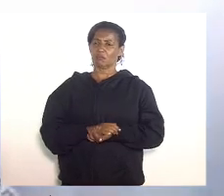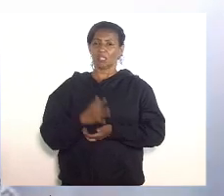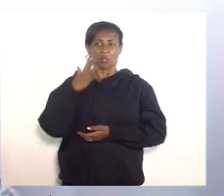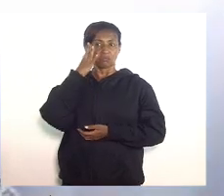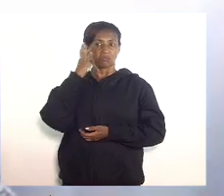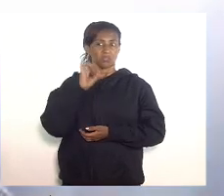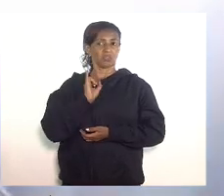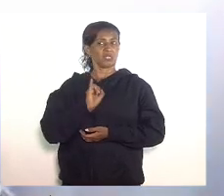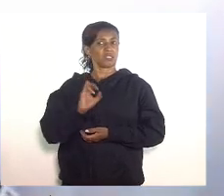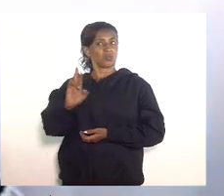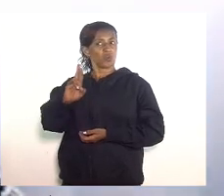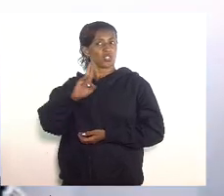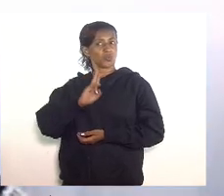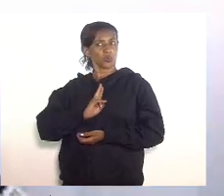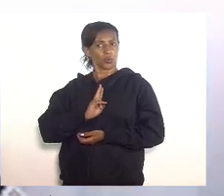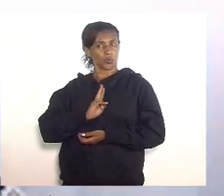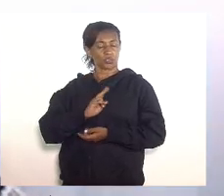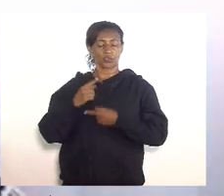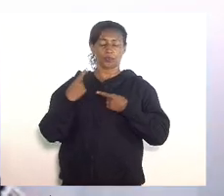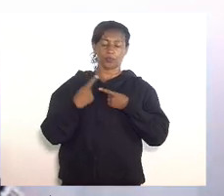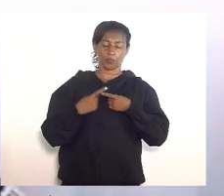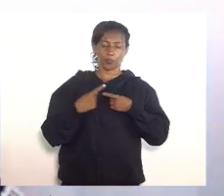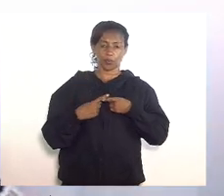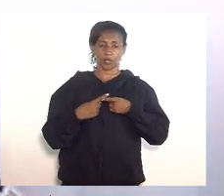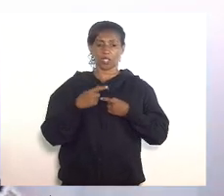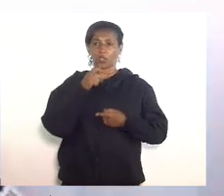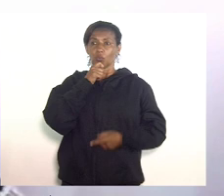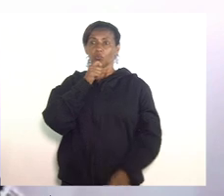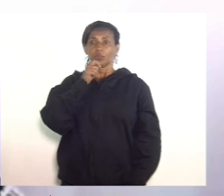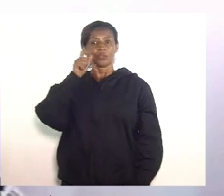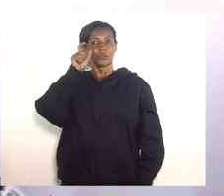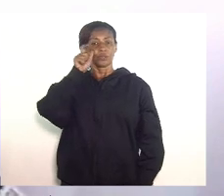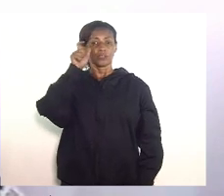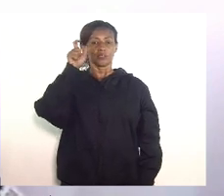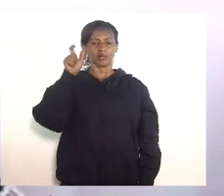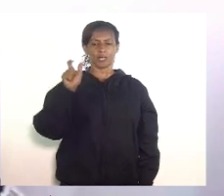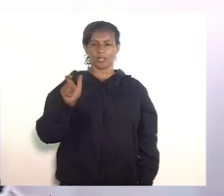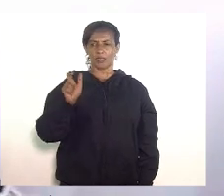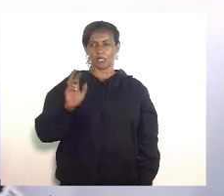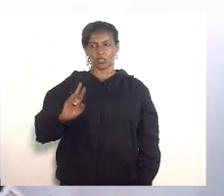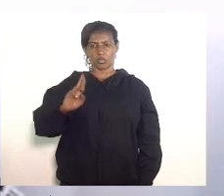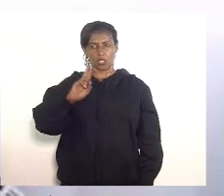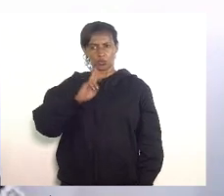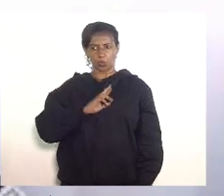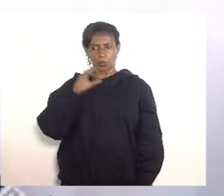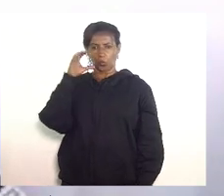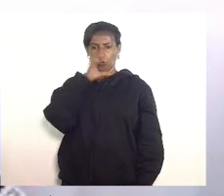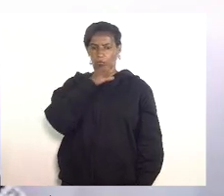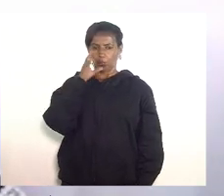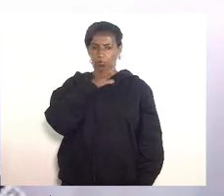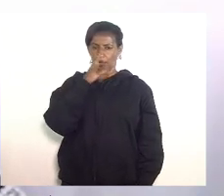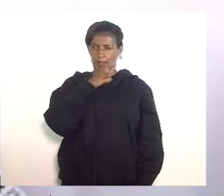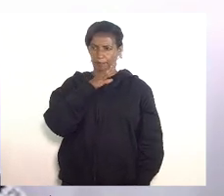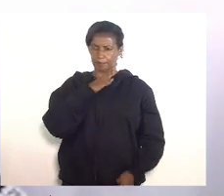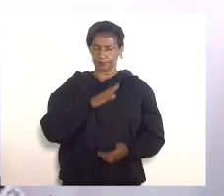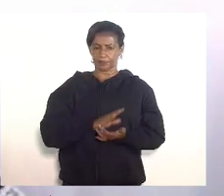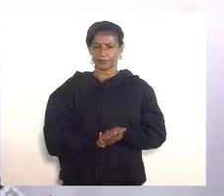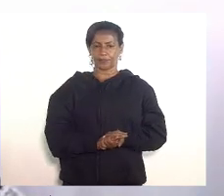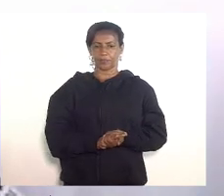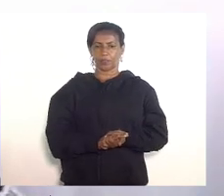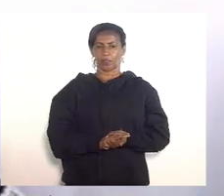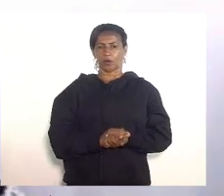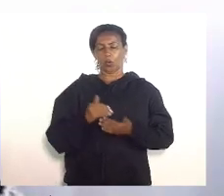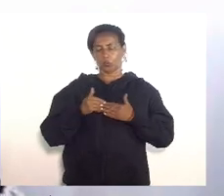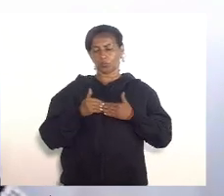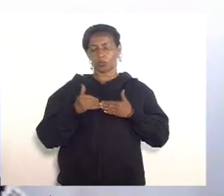se não responde porque não há o interesse de responder de imediato para que a sal se